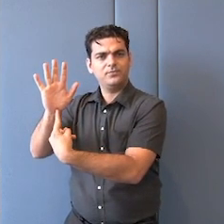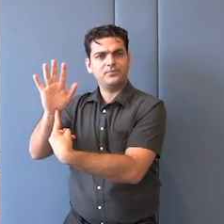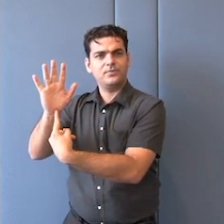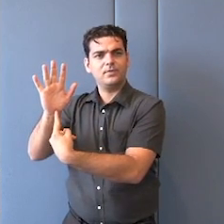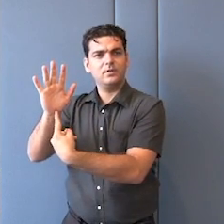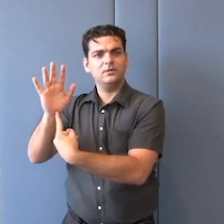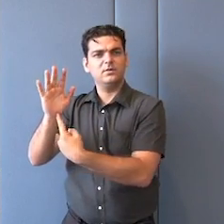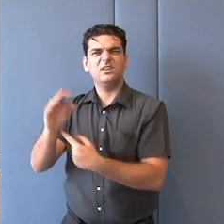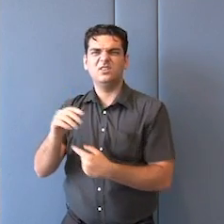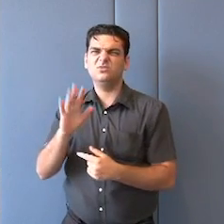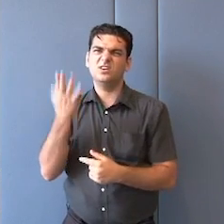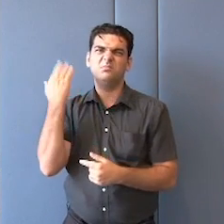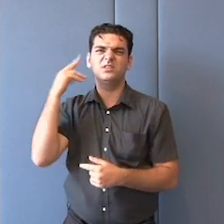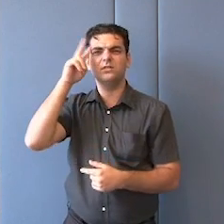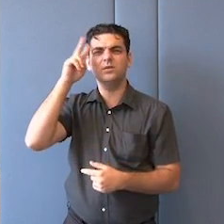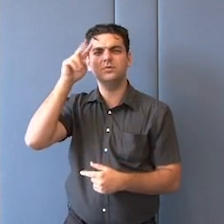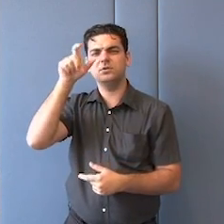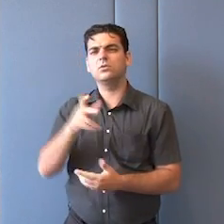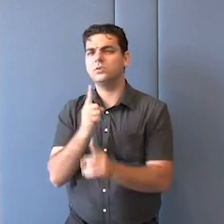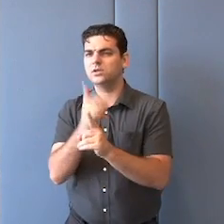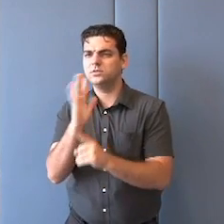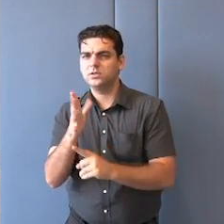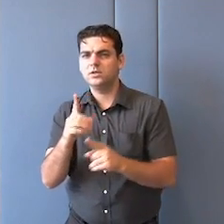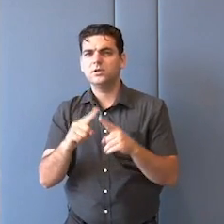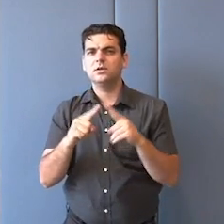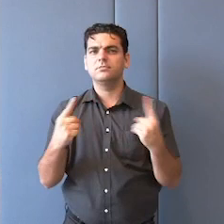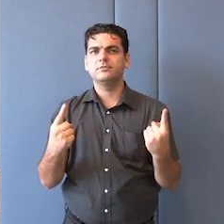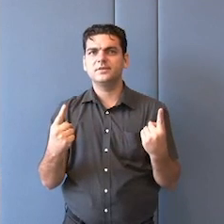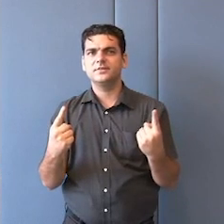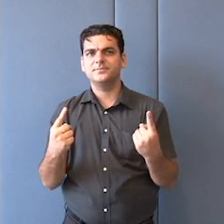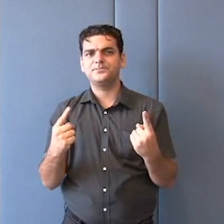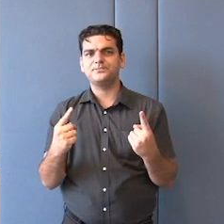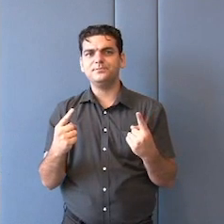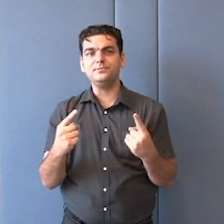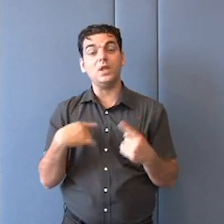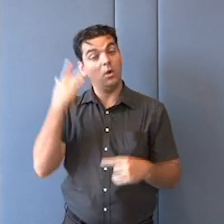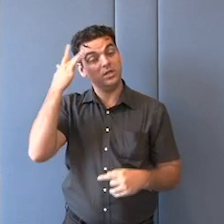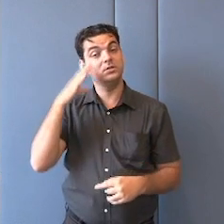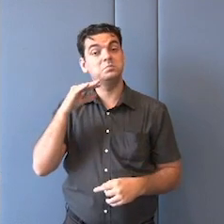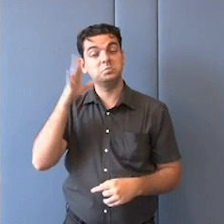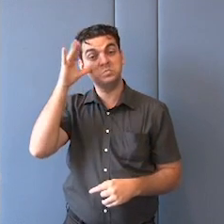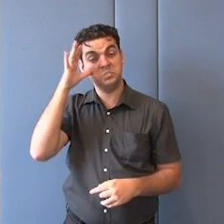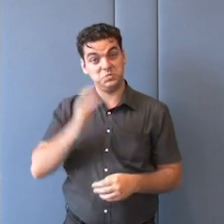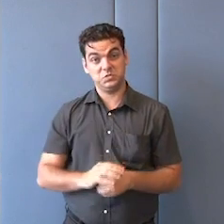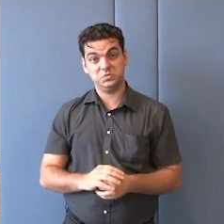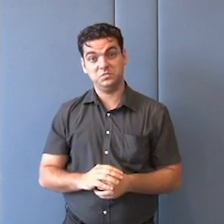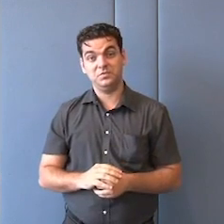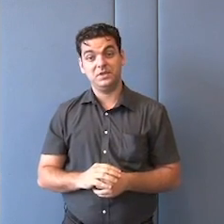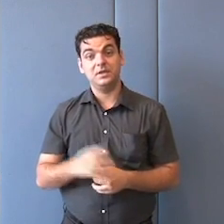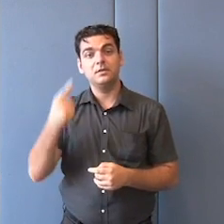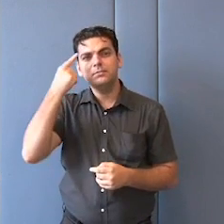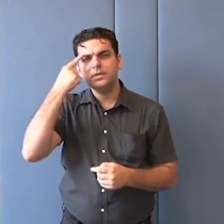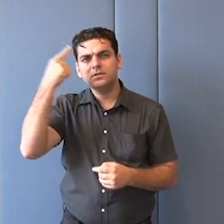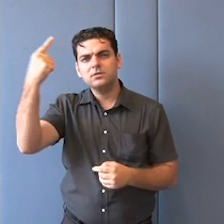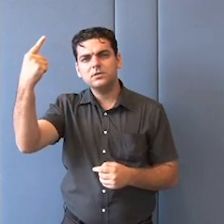que até já tinha me ocorrido, mas ela falou muito melhor do que eu falaria e do que eu falaria aqui, mas a ideia de